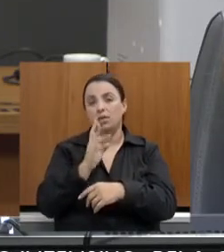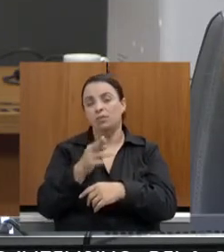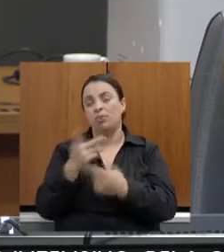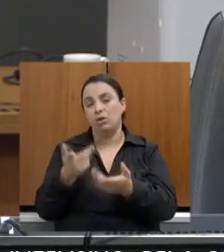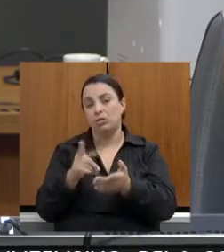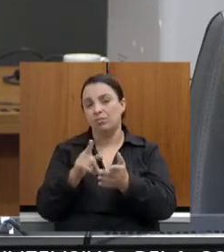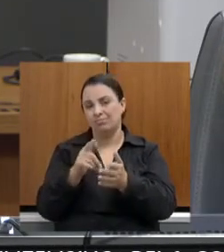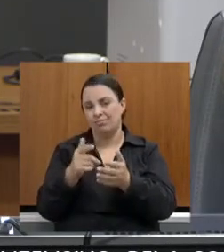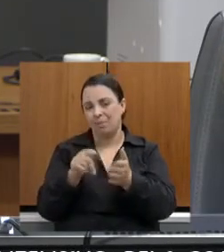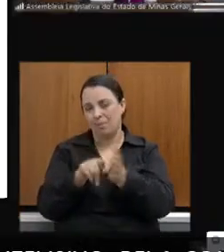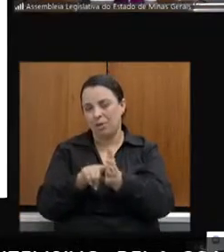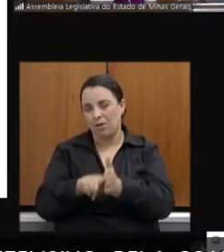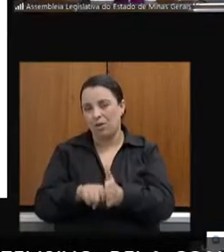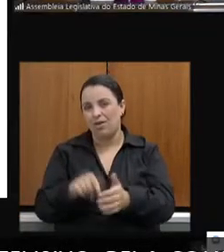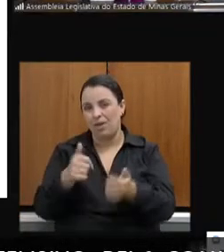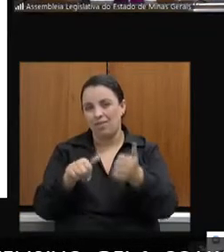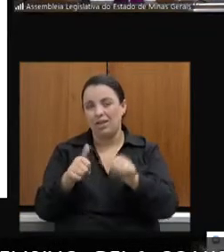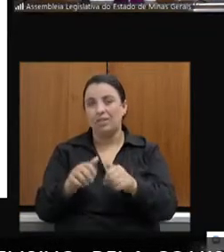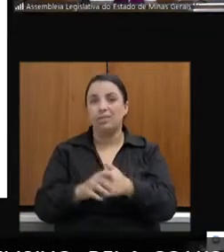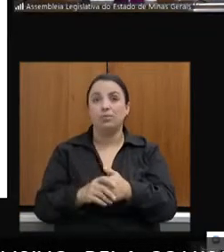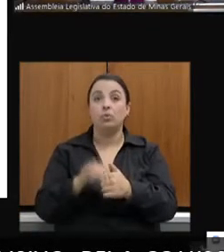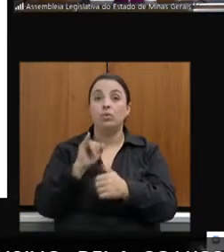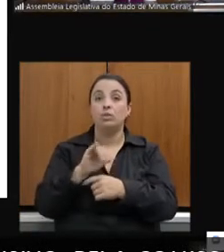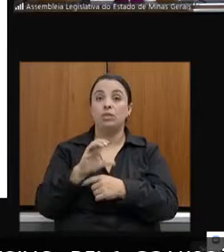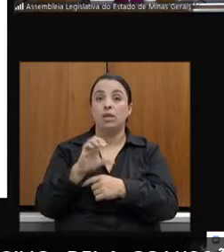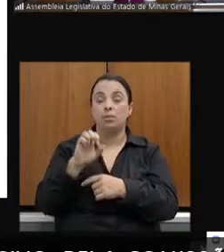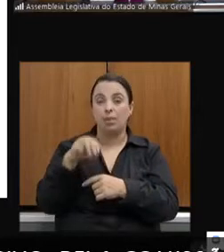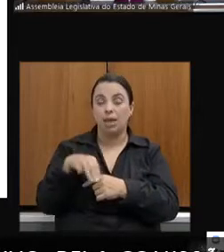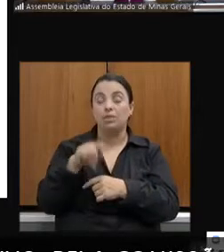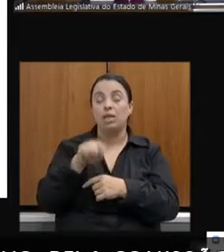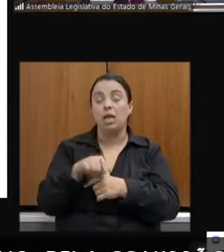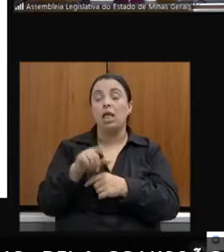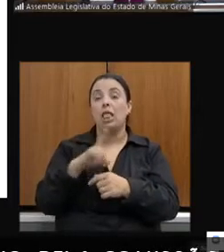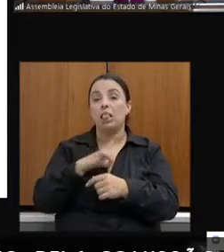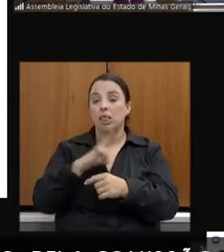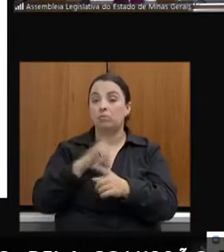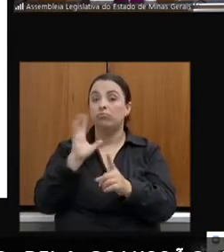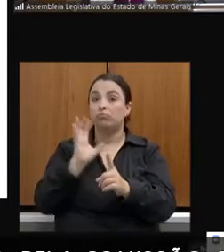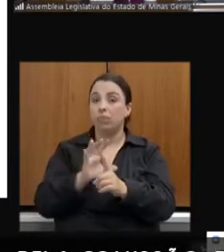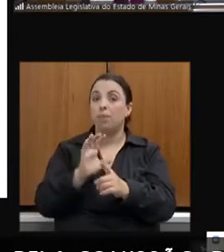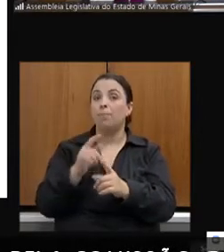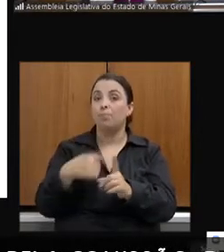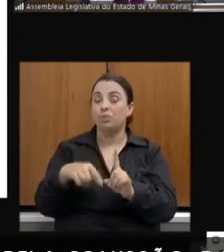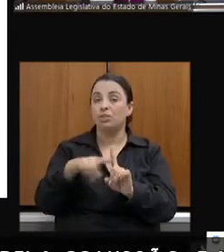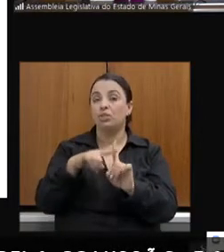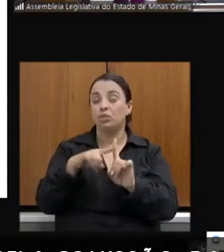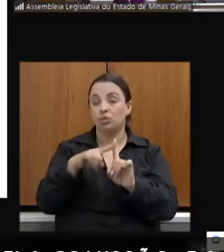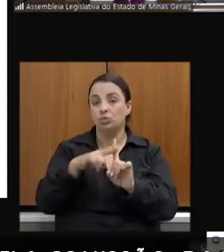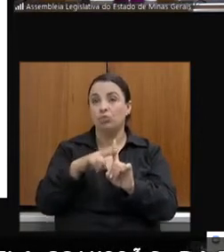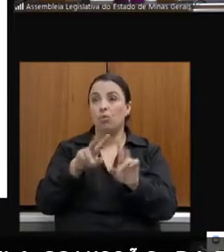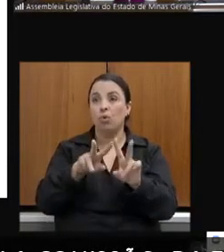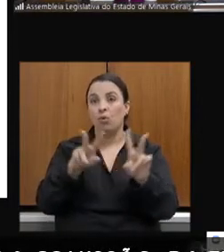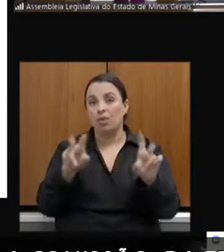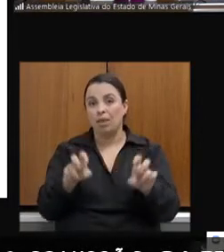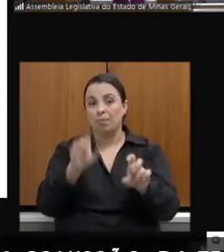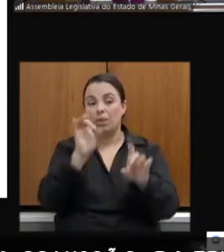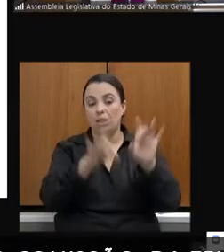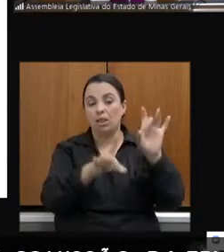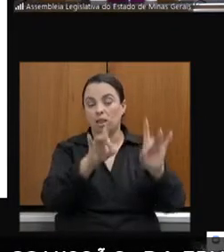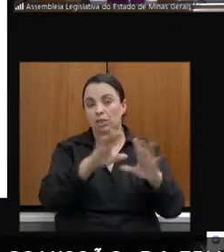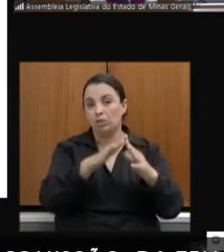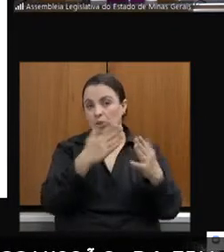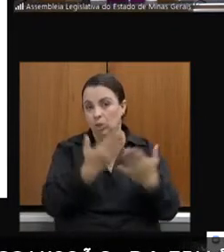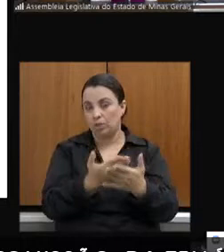Que o ICMS esportivo tem, sim, um impacto positivo sobre a evasão escolar. O que indica que, a cada